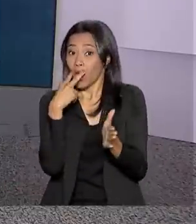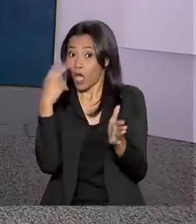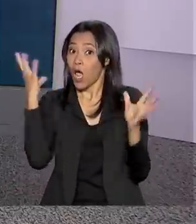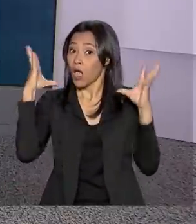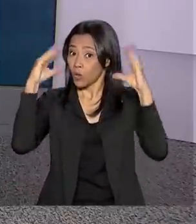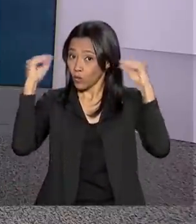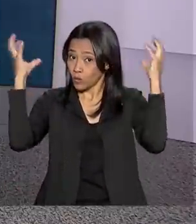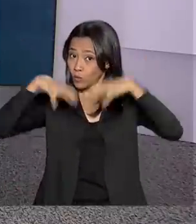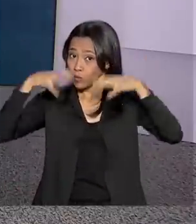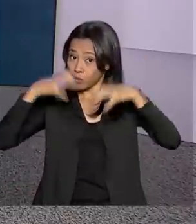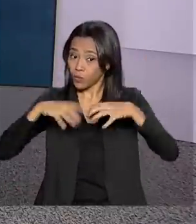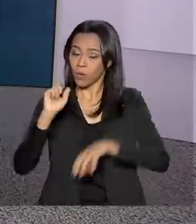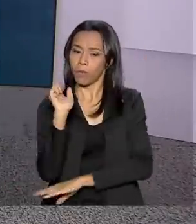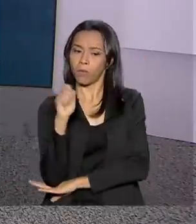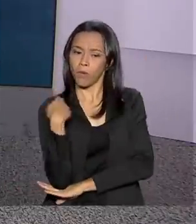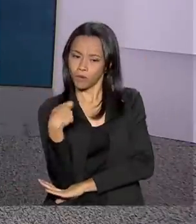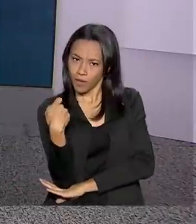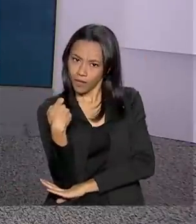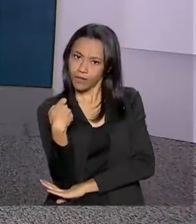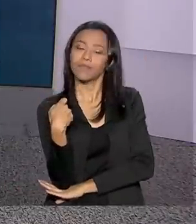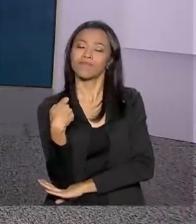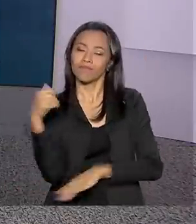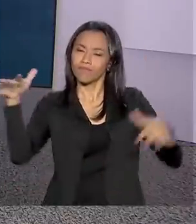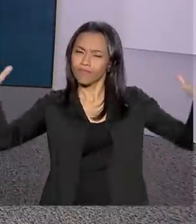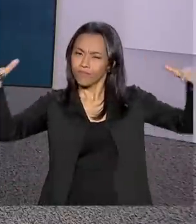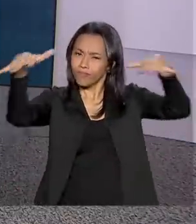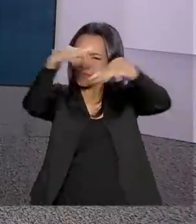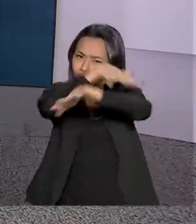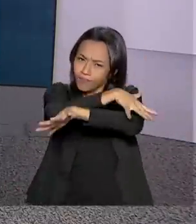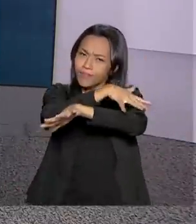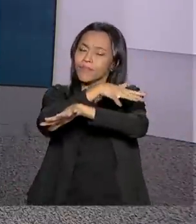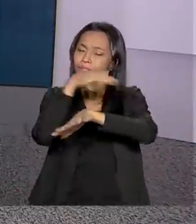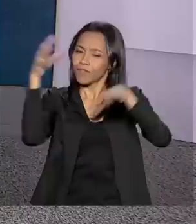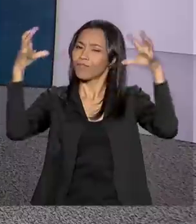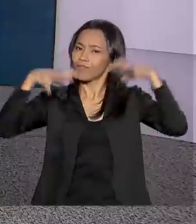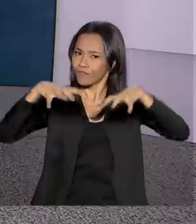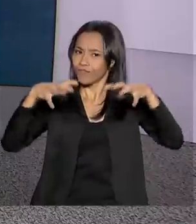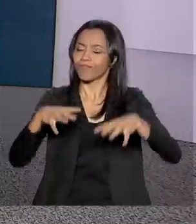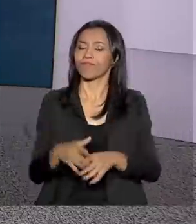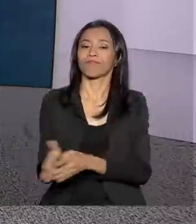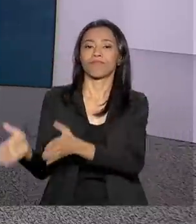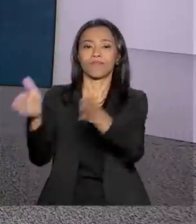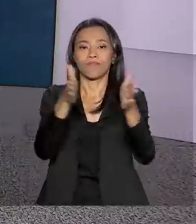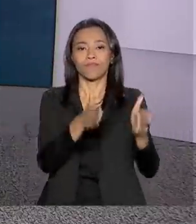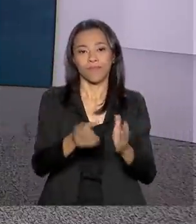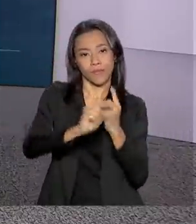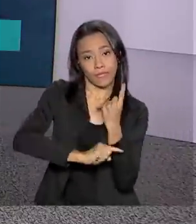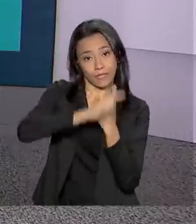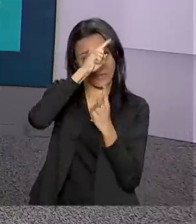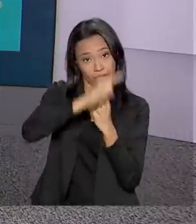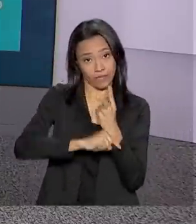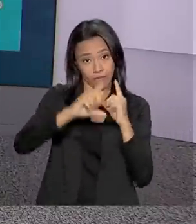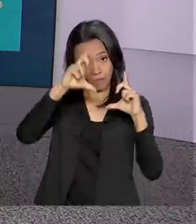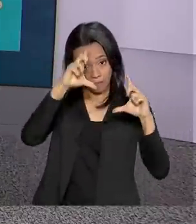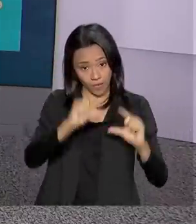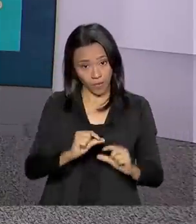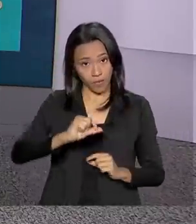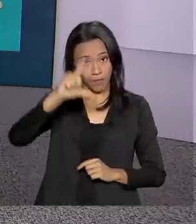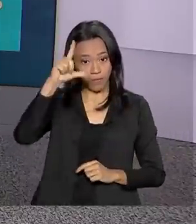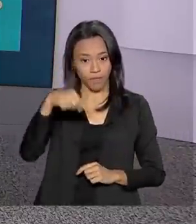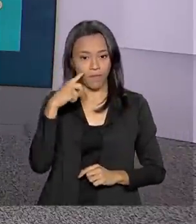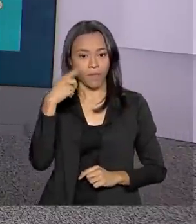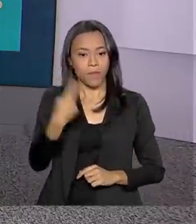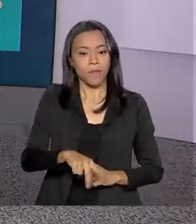Sul do país, Porto Alegre, nós temos tempo nublado e com pancadas de chuva. E agora vamos às temperaturas mínimas e máximas.